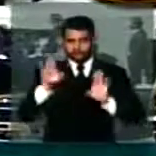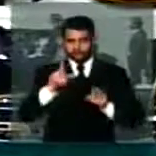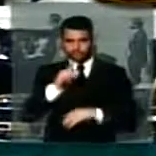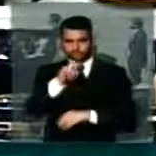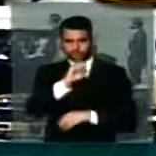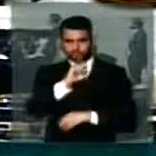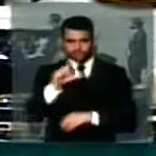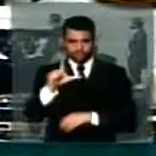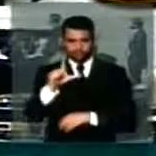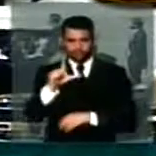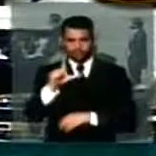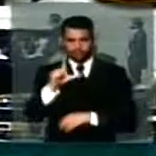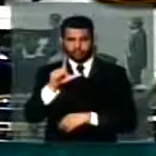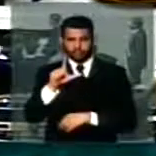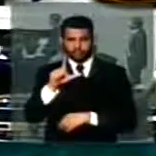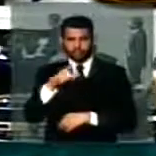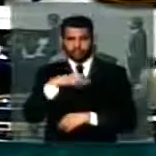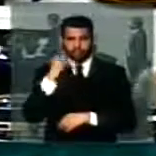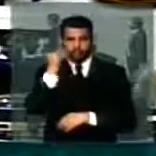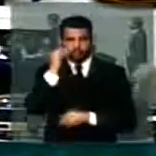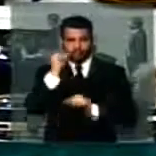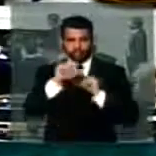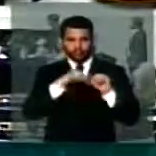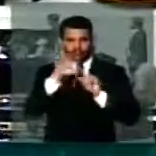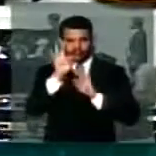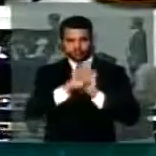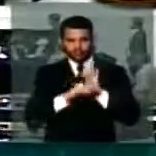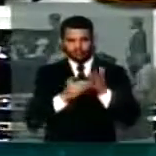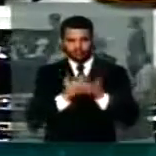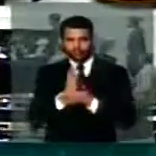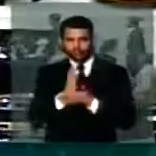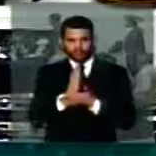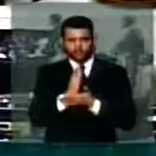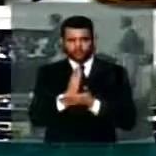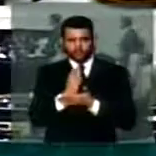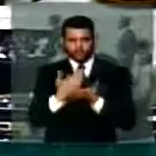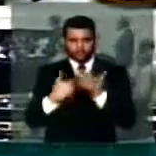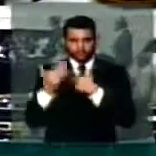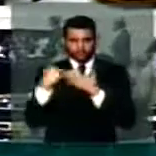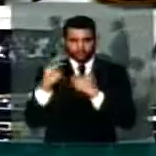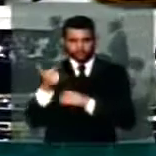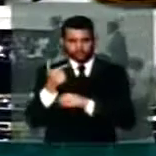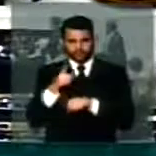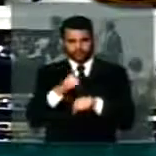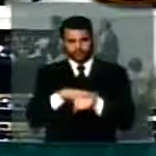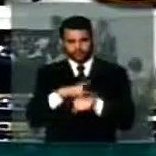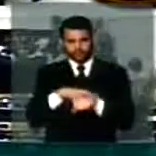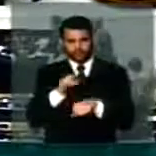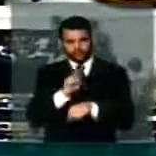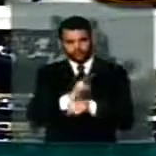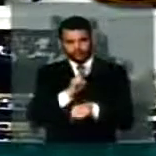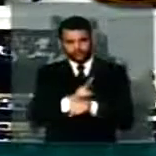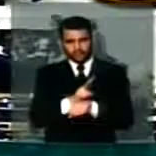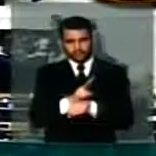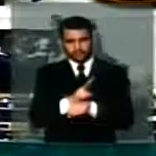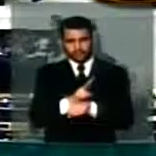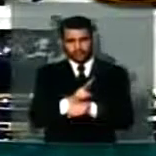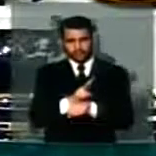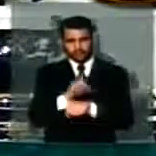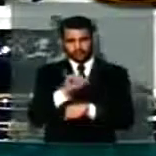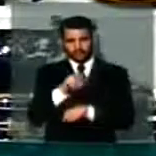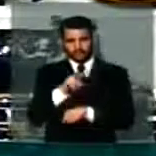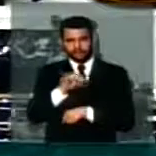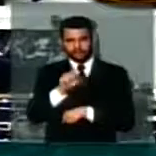do PSOL para tentar modificar o texto que foi aprovado agora há pouco, já no segundo turno. Defende o destaque o deputado Ivan